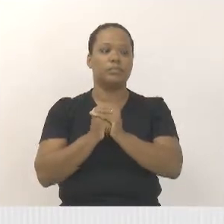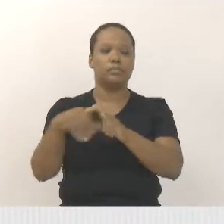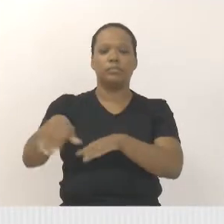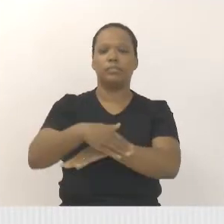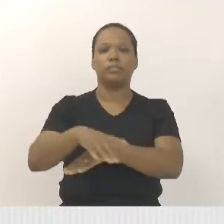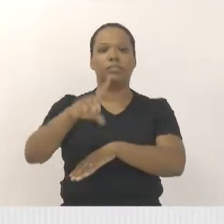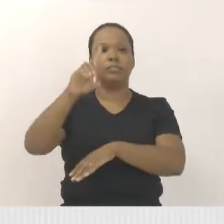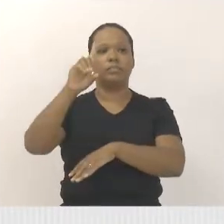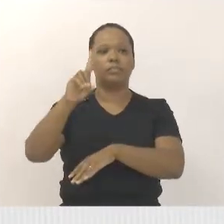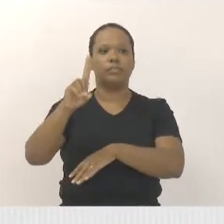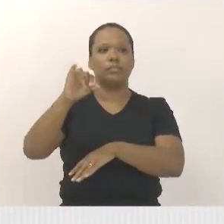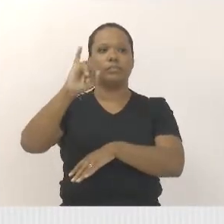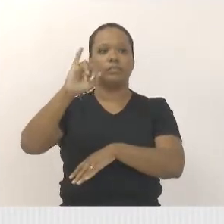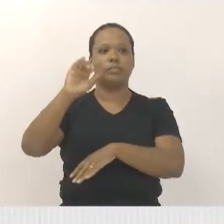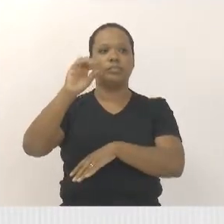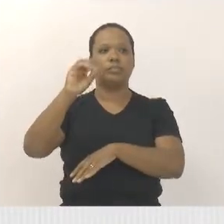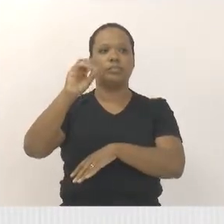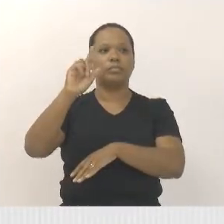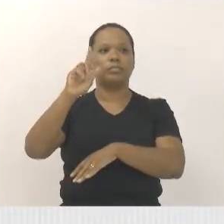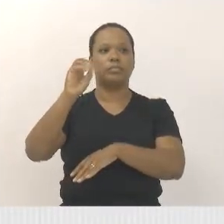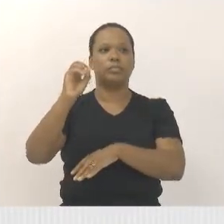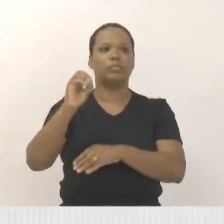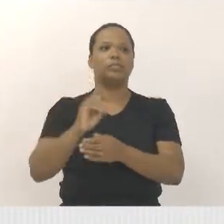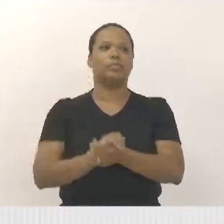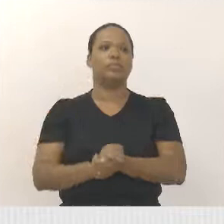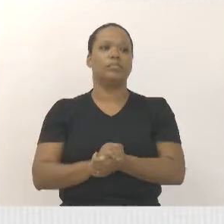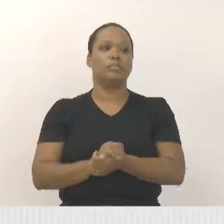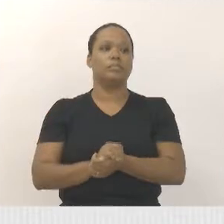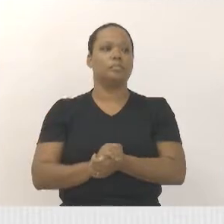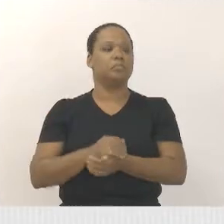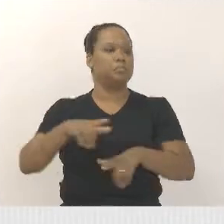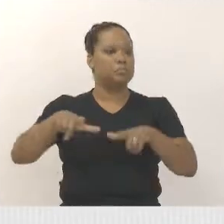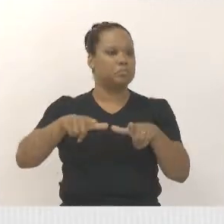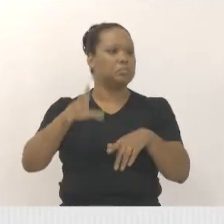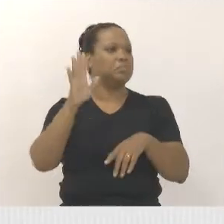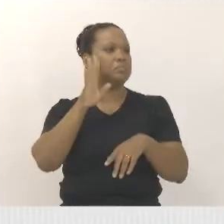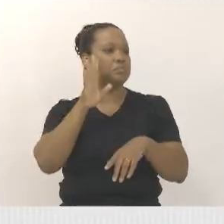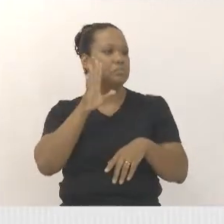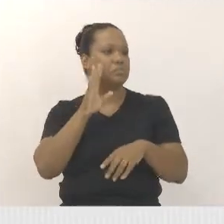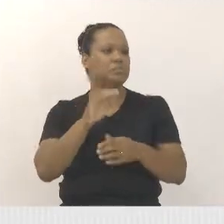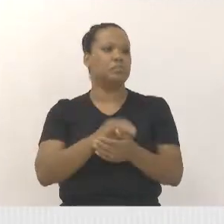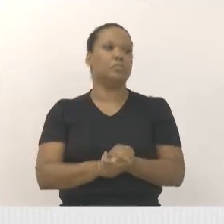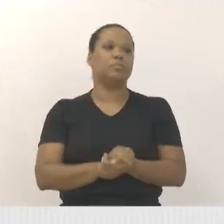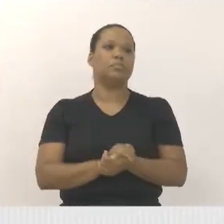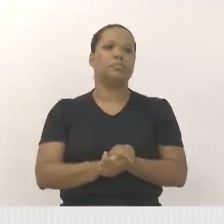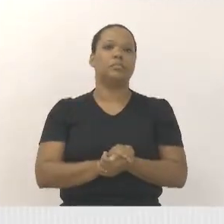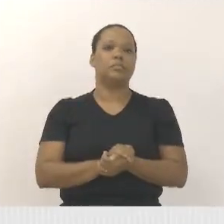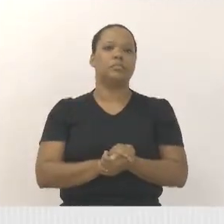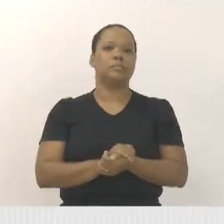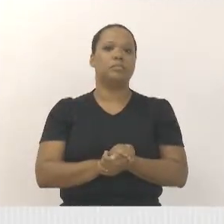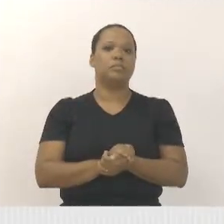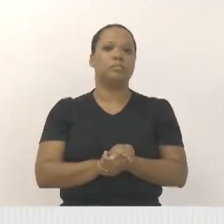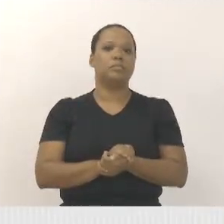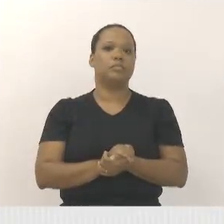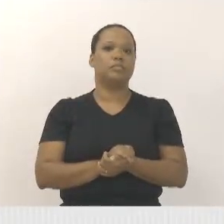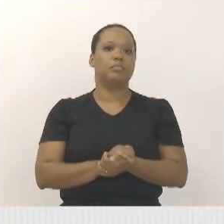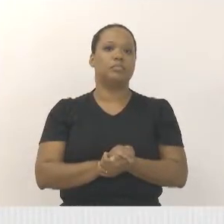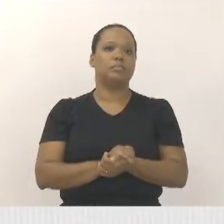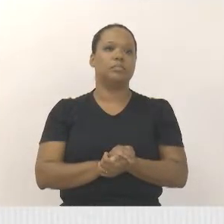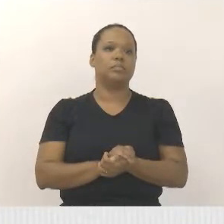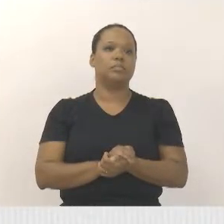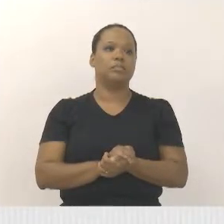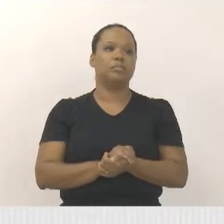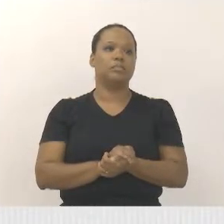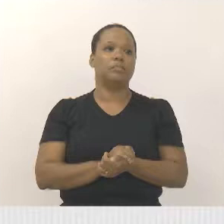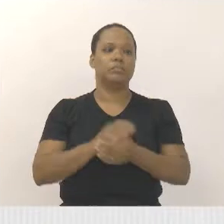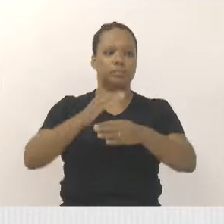pavimentação da Diogo Fontes, lá no Nova Jacareí. Trabalho muito bacana. Temos aí um pessoal que, do